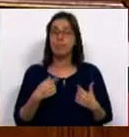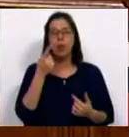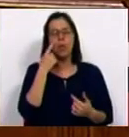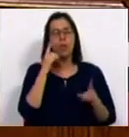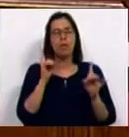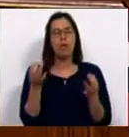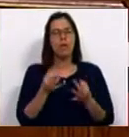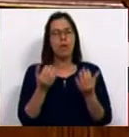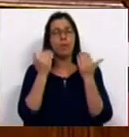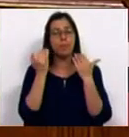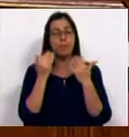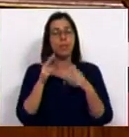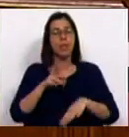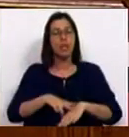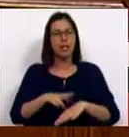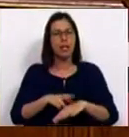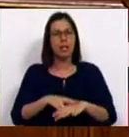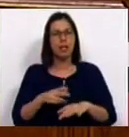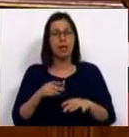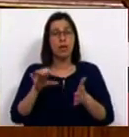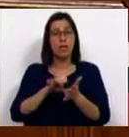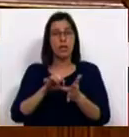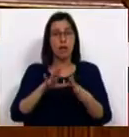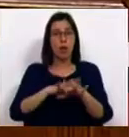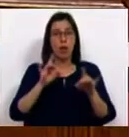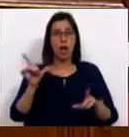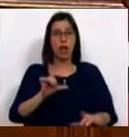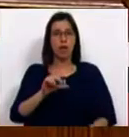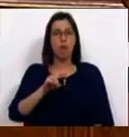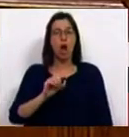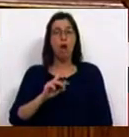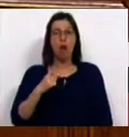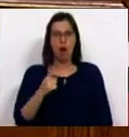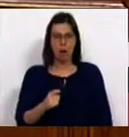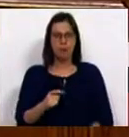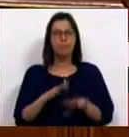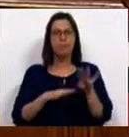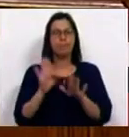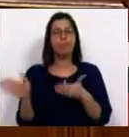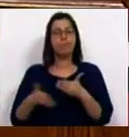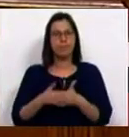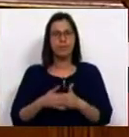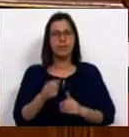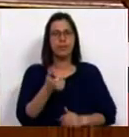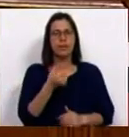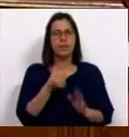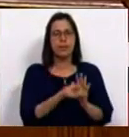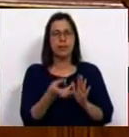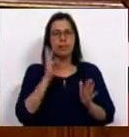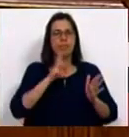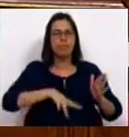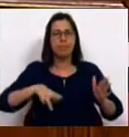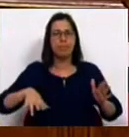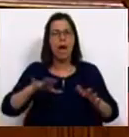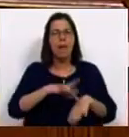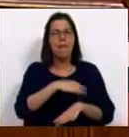conhecimento que terá havido indicação por parte da direção do Centro Hospitalar Lisboa Norte no sentido de proceder ao encerramento de mais de 50 camas na área